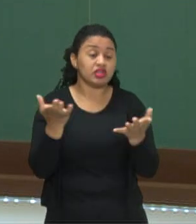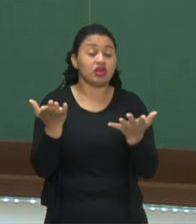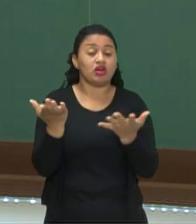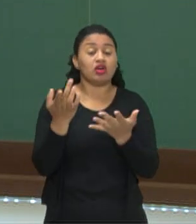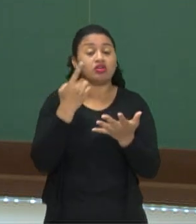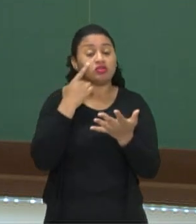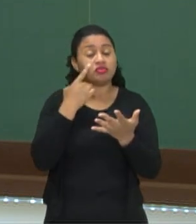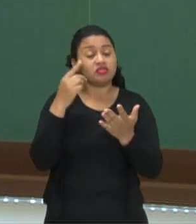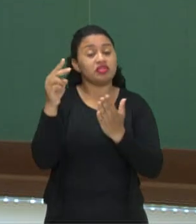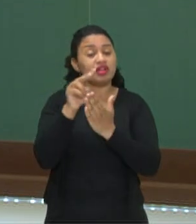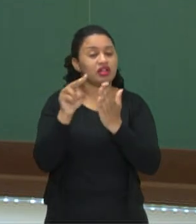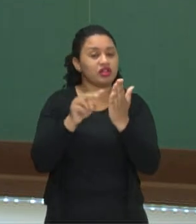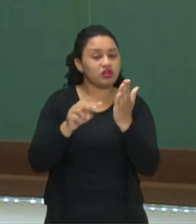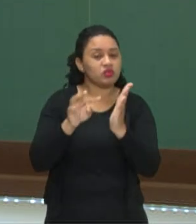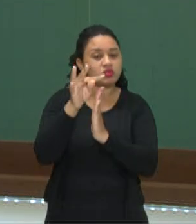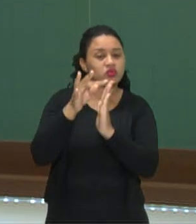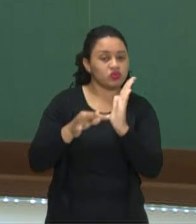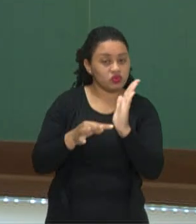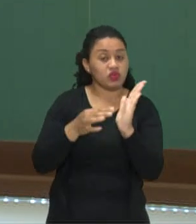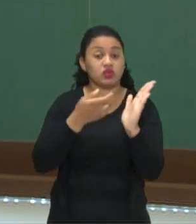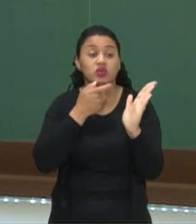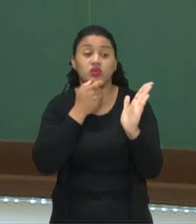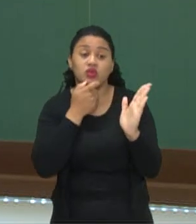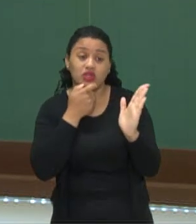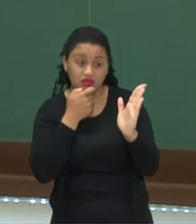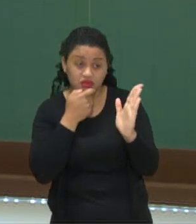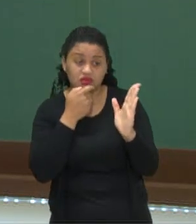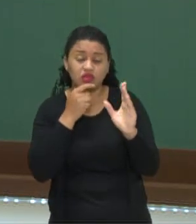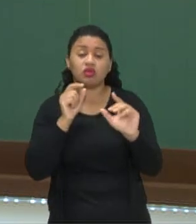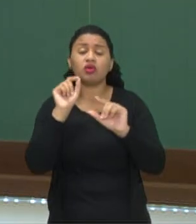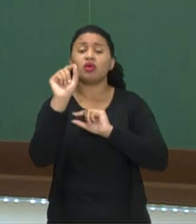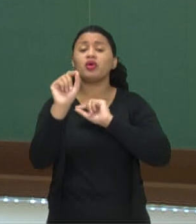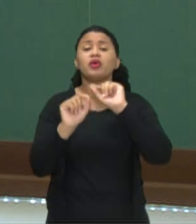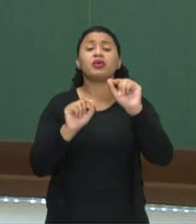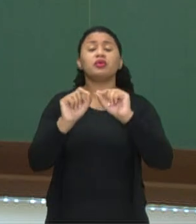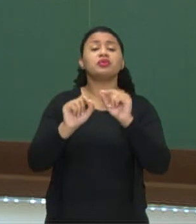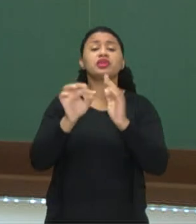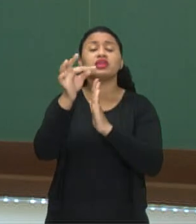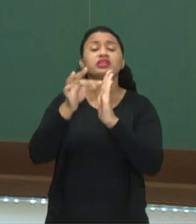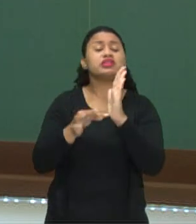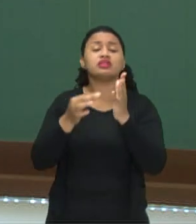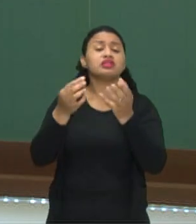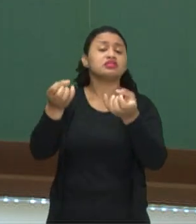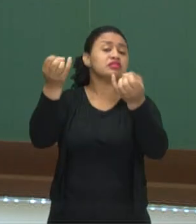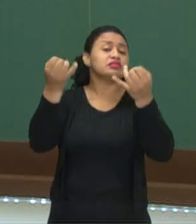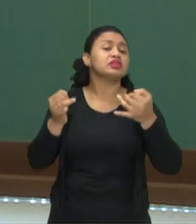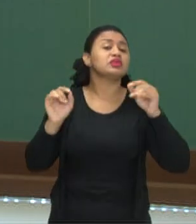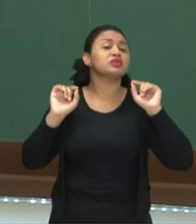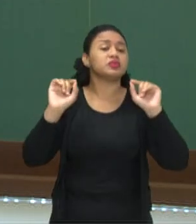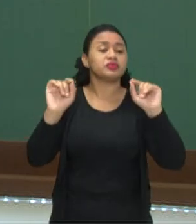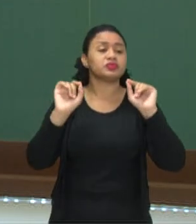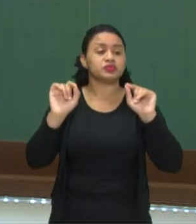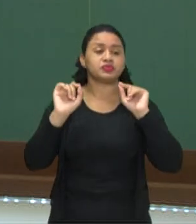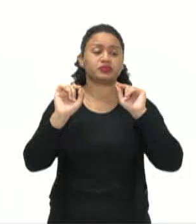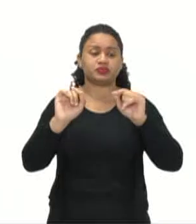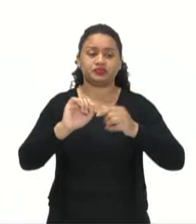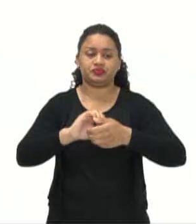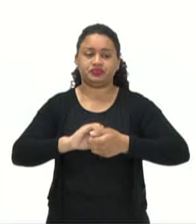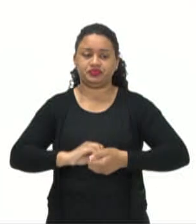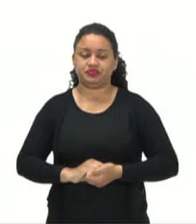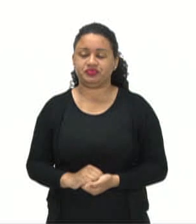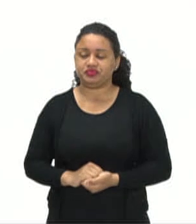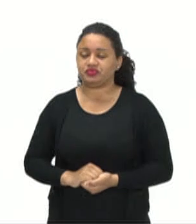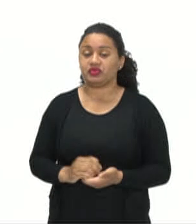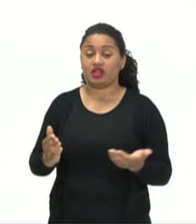acompanhando a leitura do texto em inglês, o que será que esse texto está dizendo. Vamos lá então? In